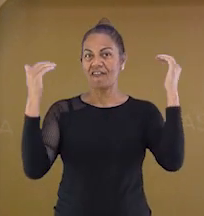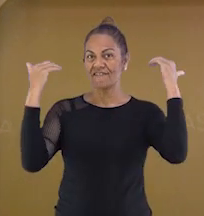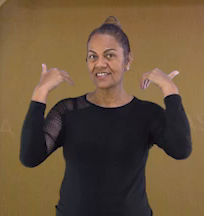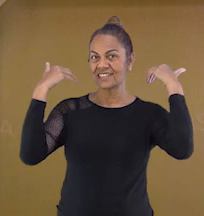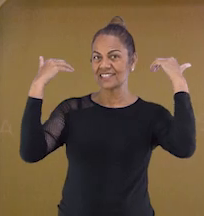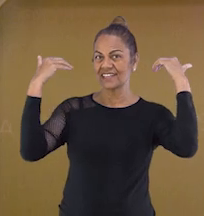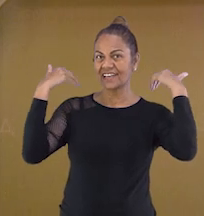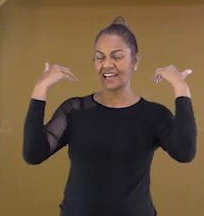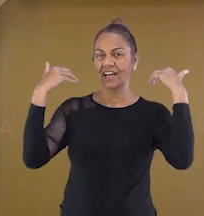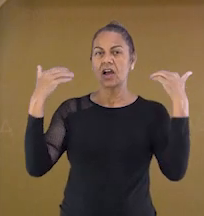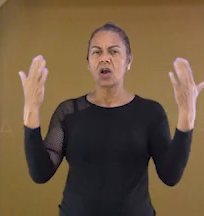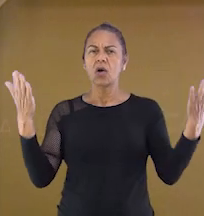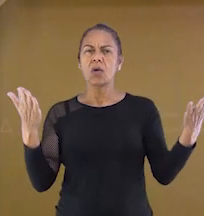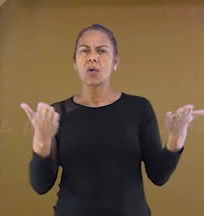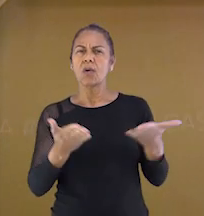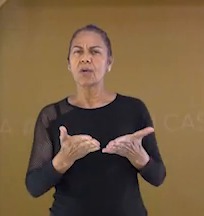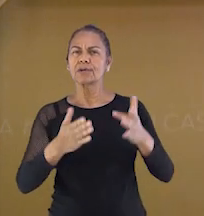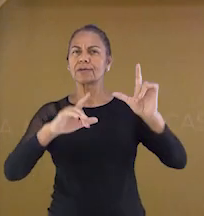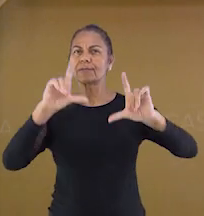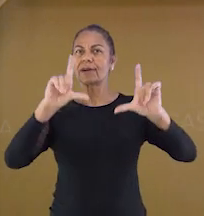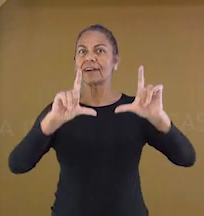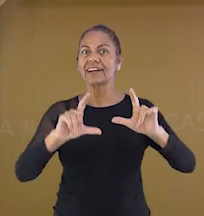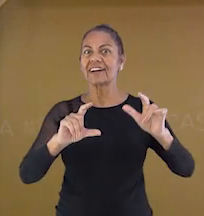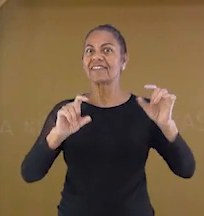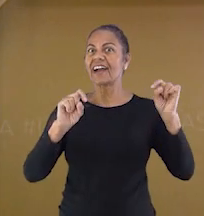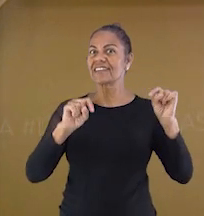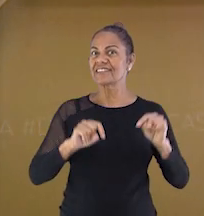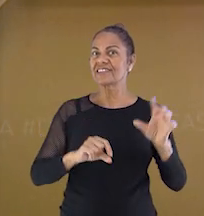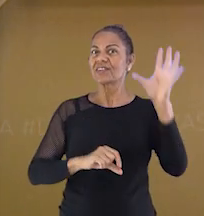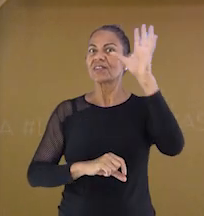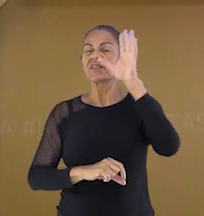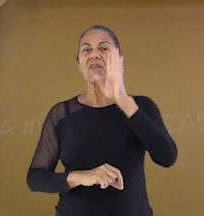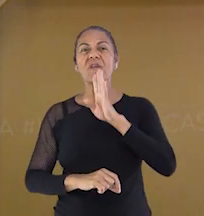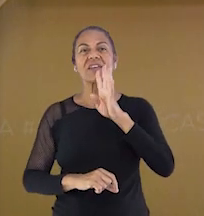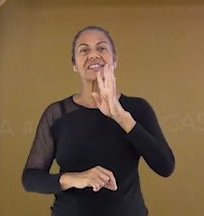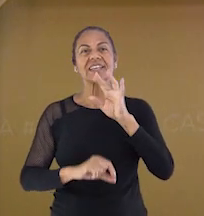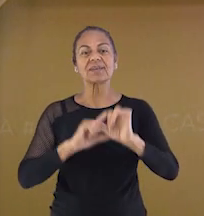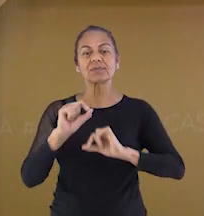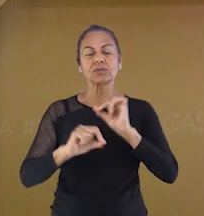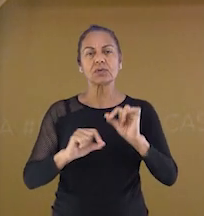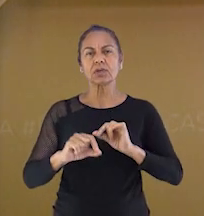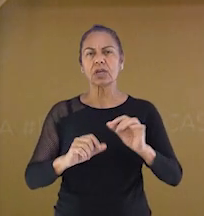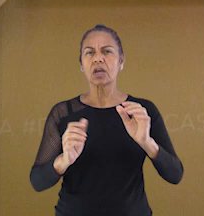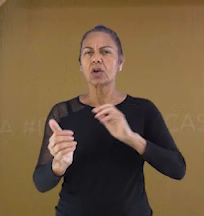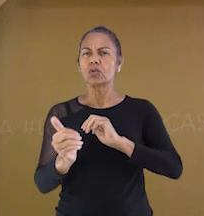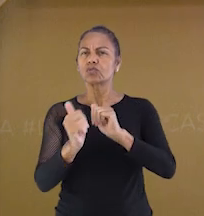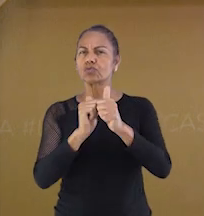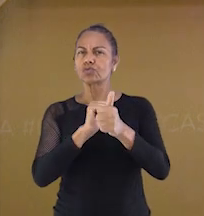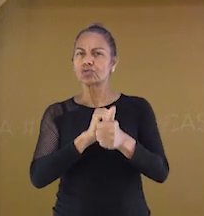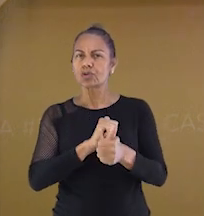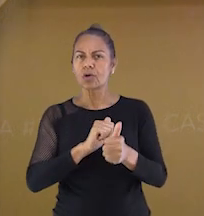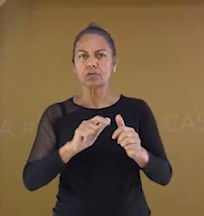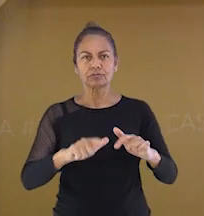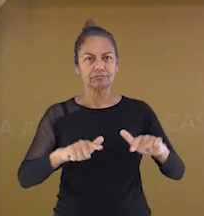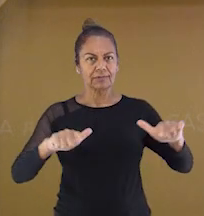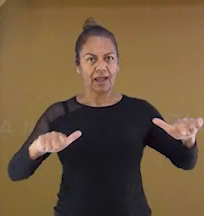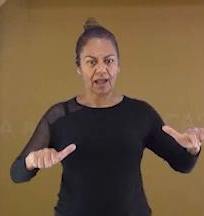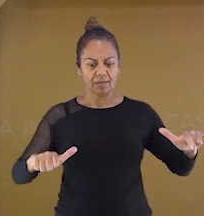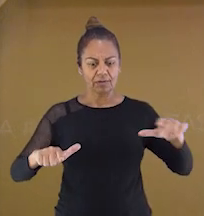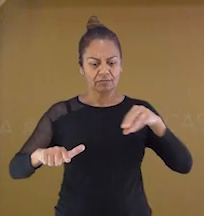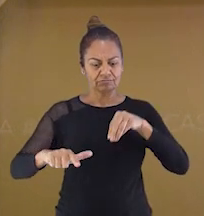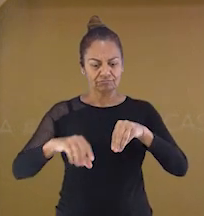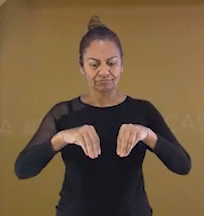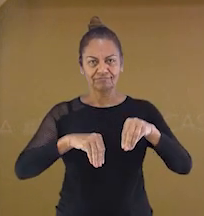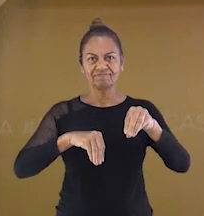conheceremos um pouco sobre jogos de mesa e de tabuleiro. Você conhece alguns desses jogos?